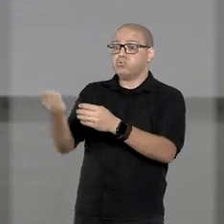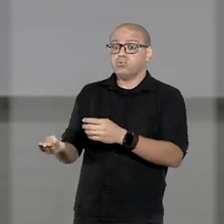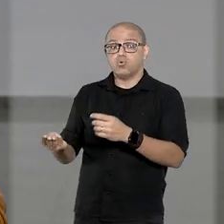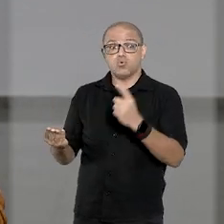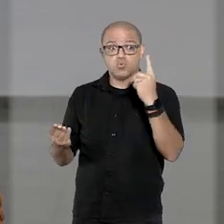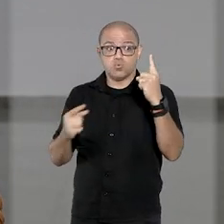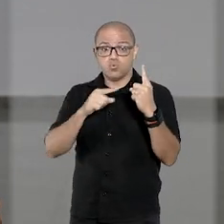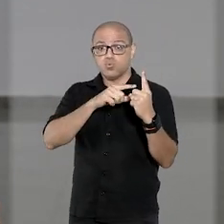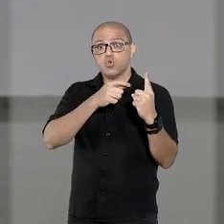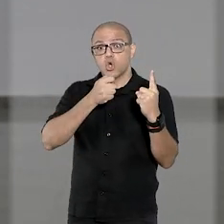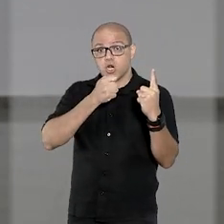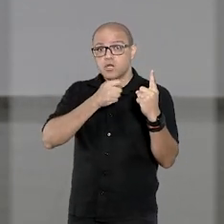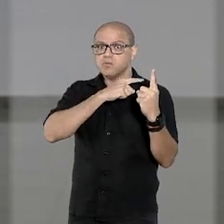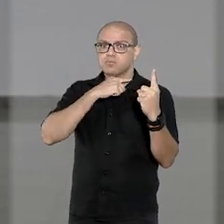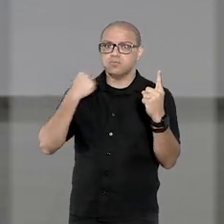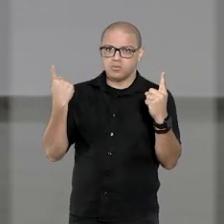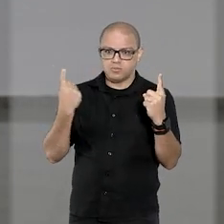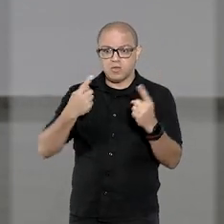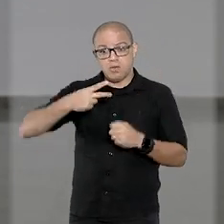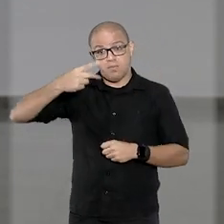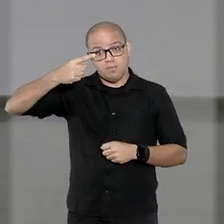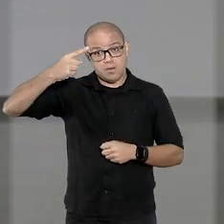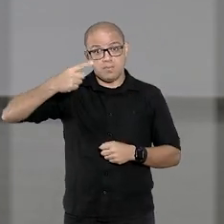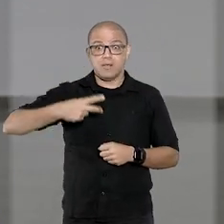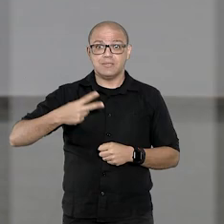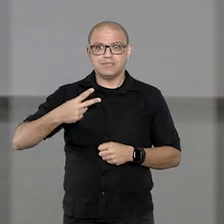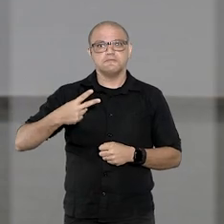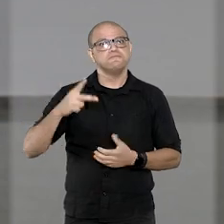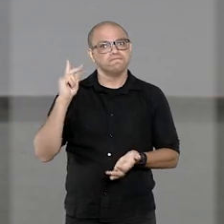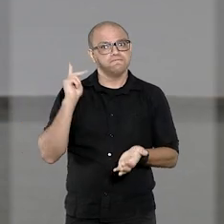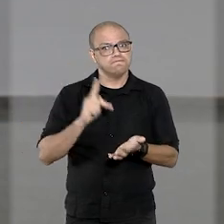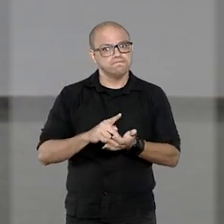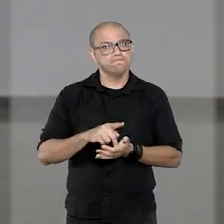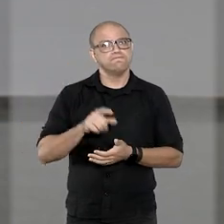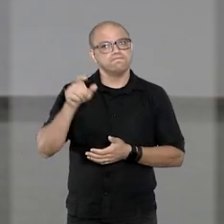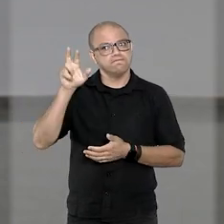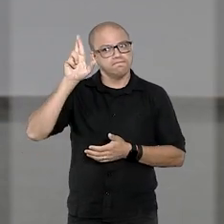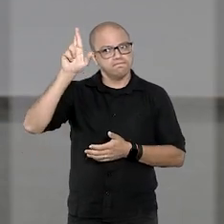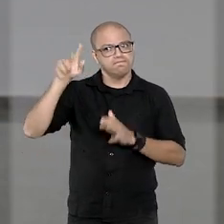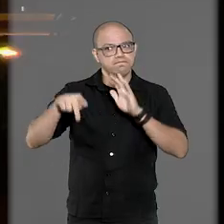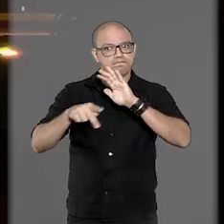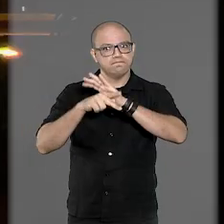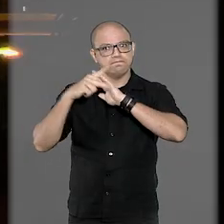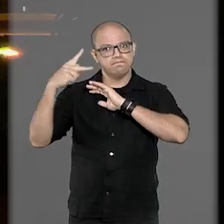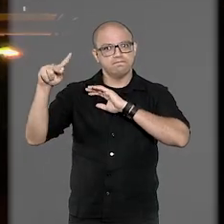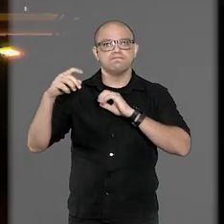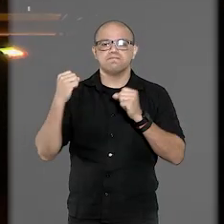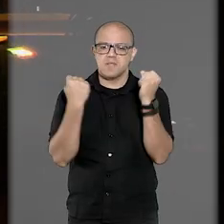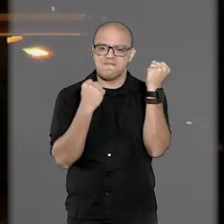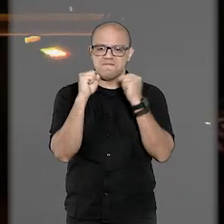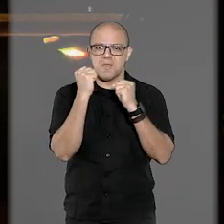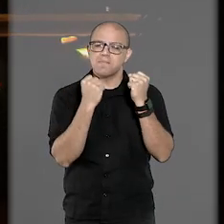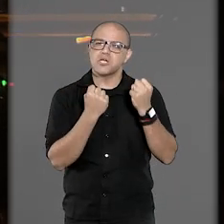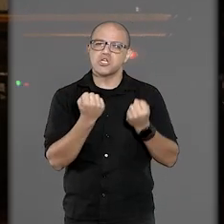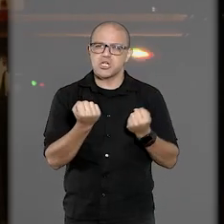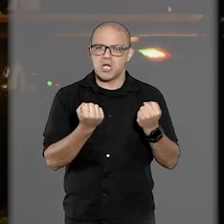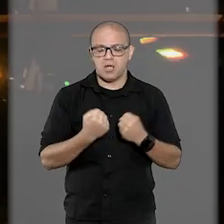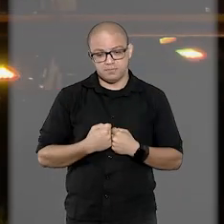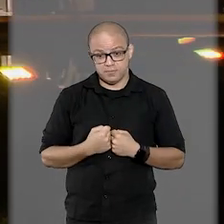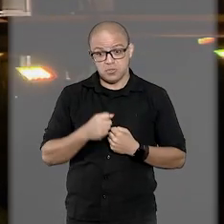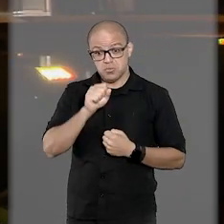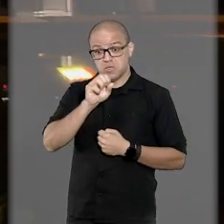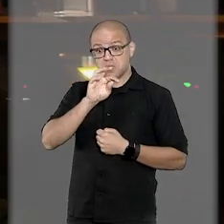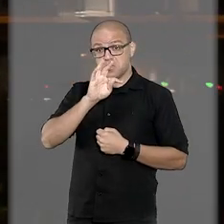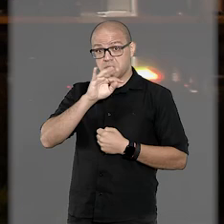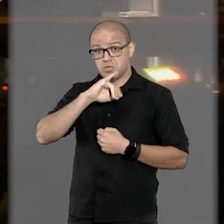primeira e segunda instância, foi reconhecida a legitimidade passiva da montadora. No STJ, a montadora alegou que